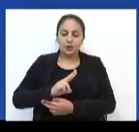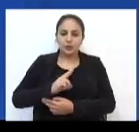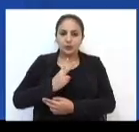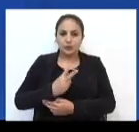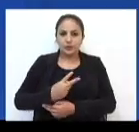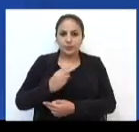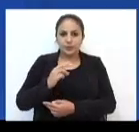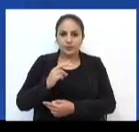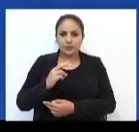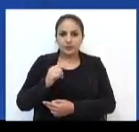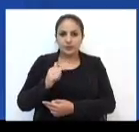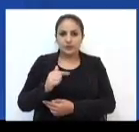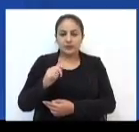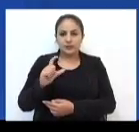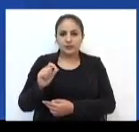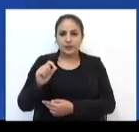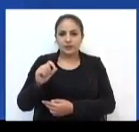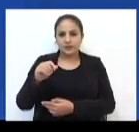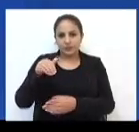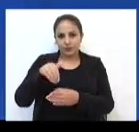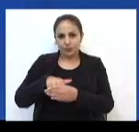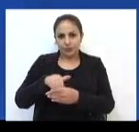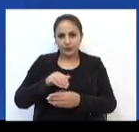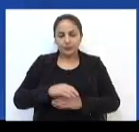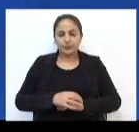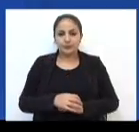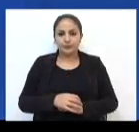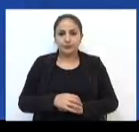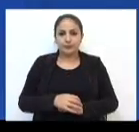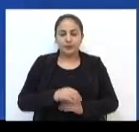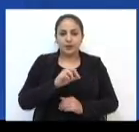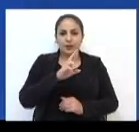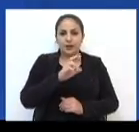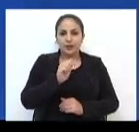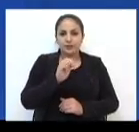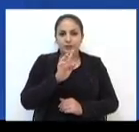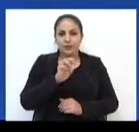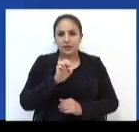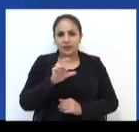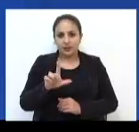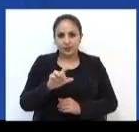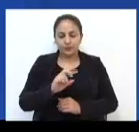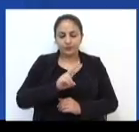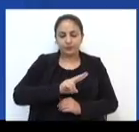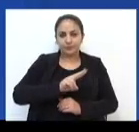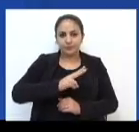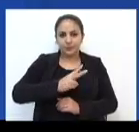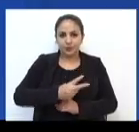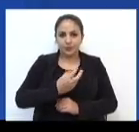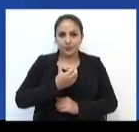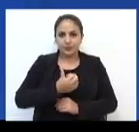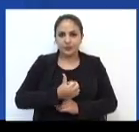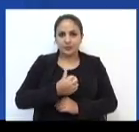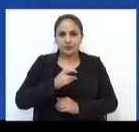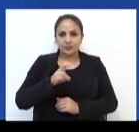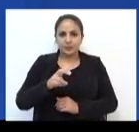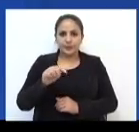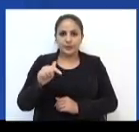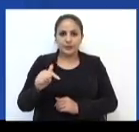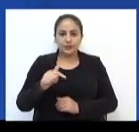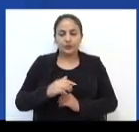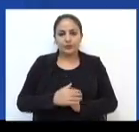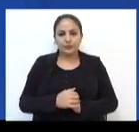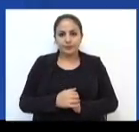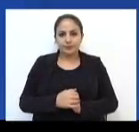2.710 votos. Rafael Colucci, do DEM, 2.657.